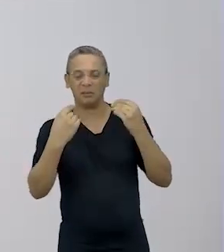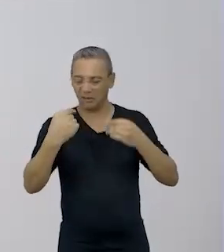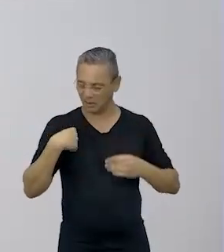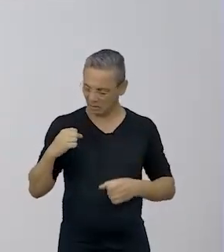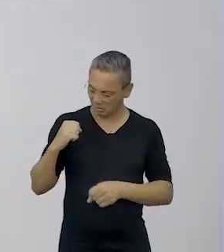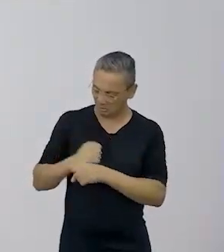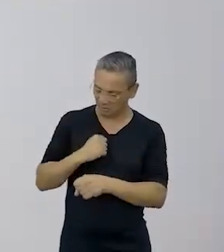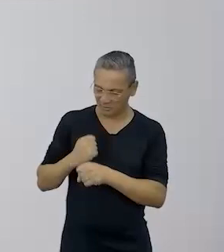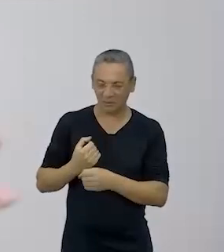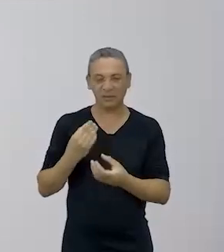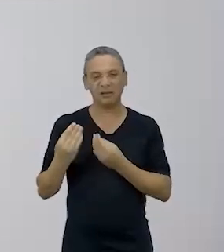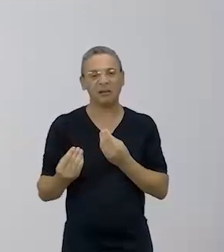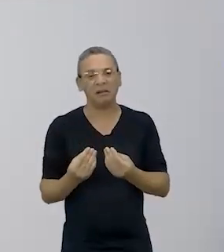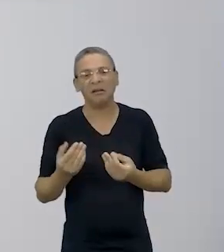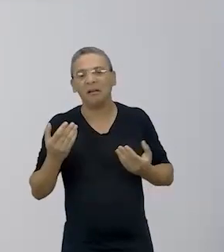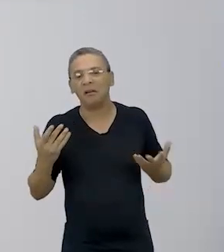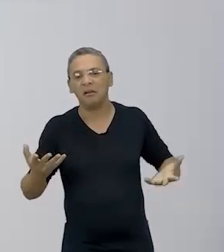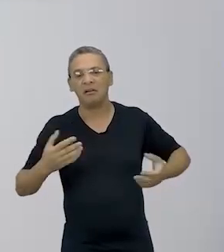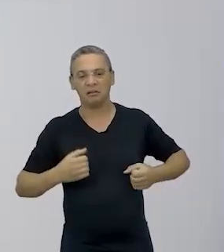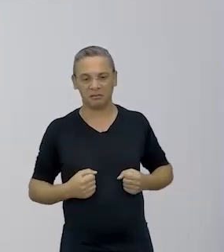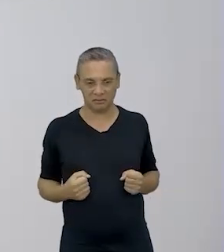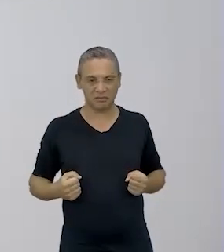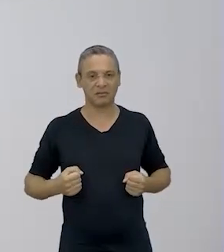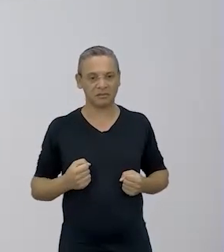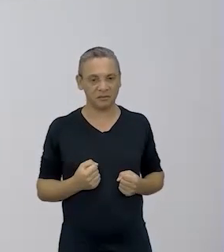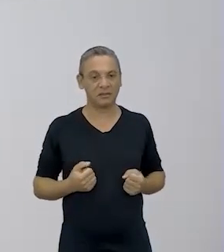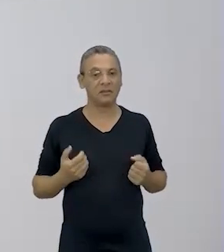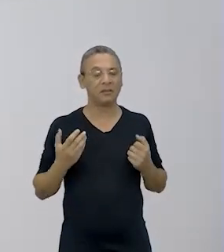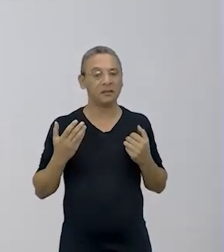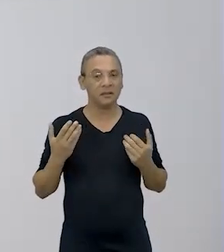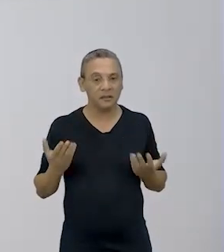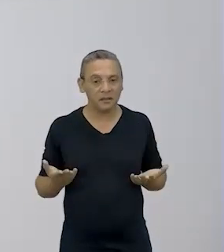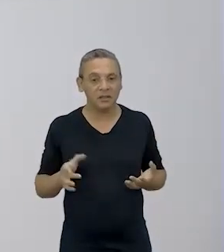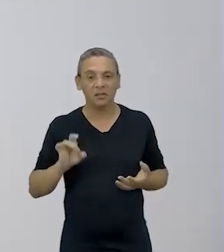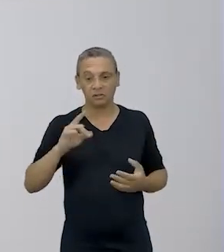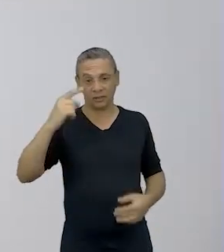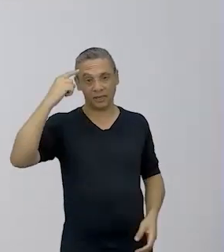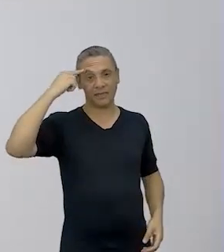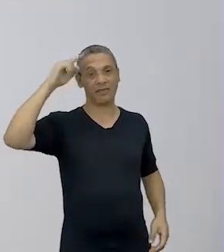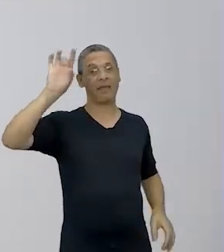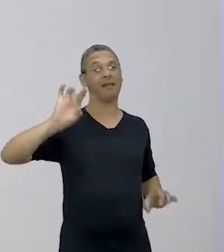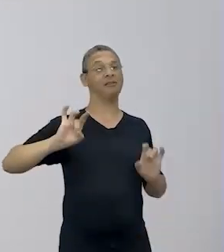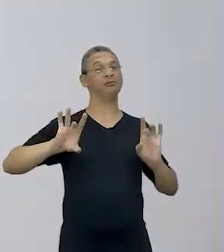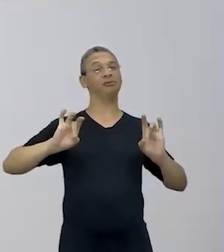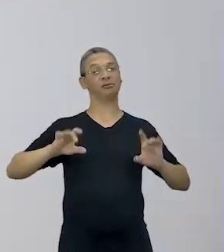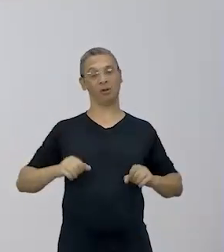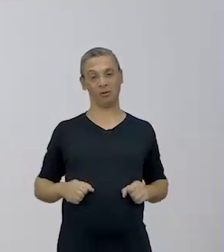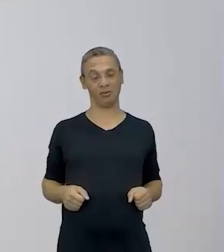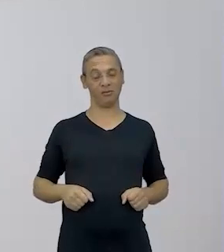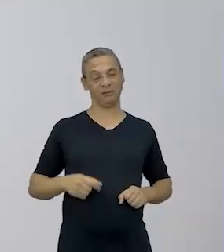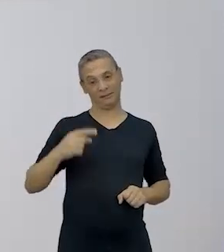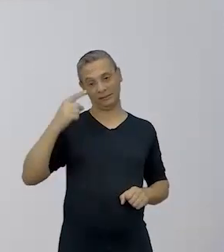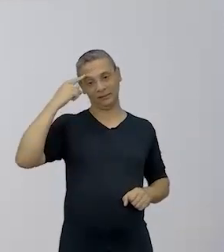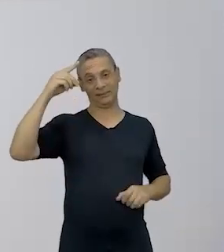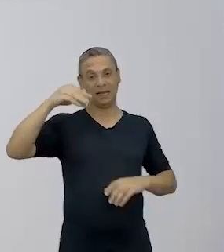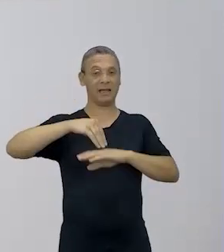vou construir com barro aqui na quebrada? Como é que vai ser esse negócio? Gente, são só ideias, tá? Então, são ideias que estão sendo transmitidas para você,